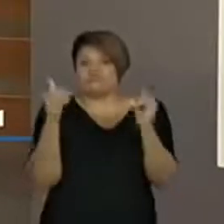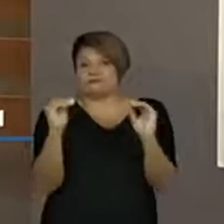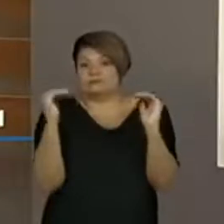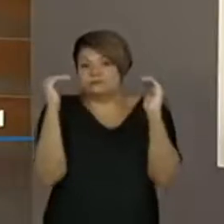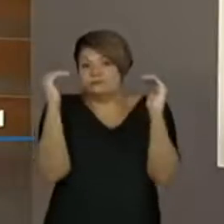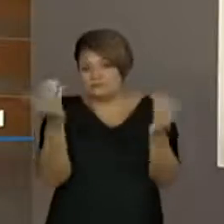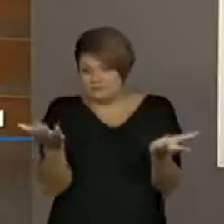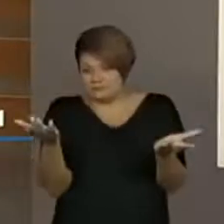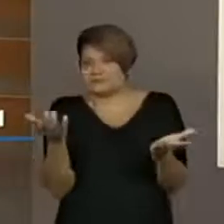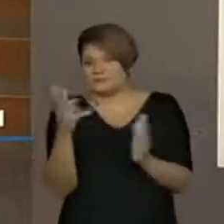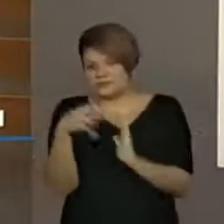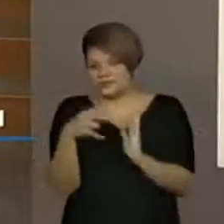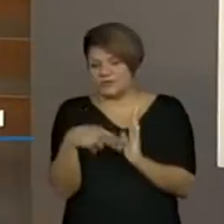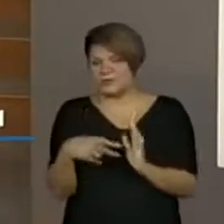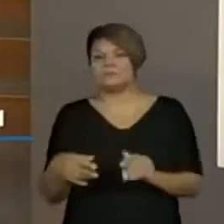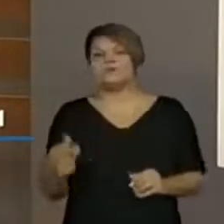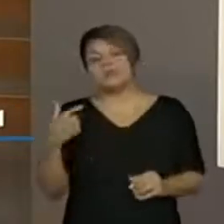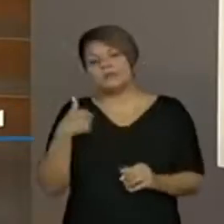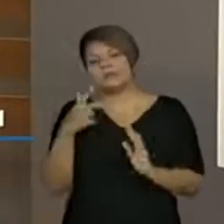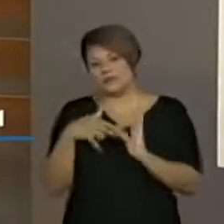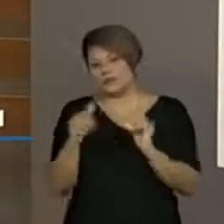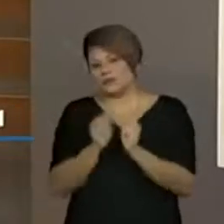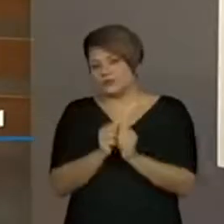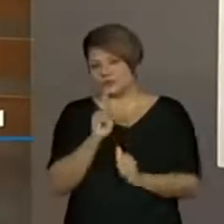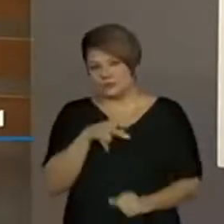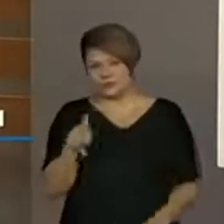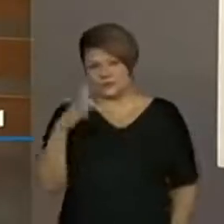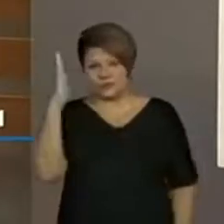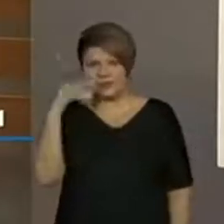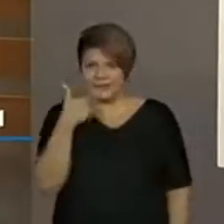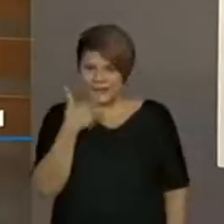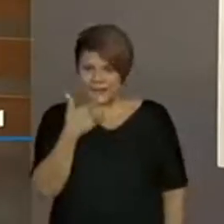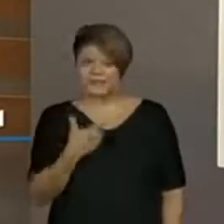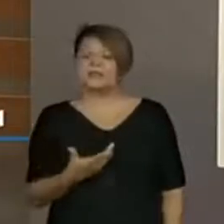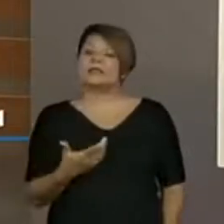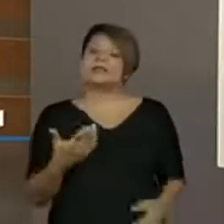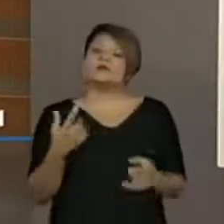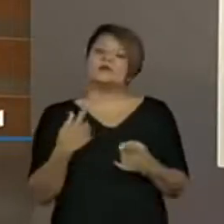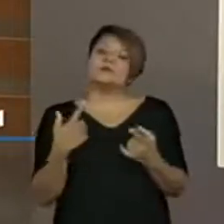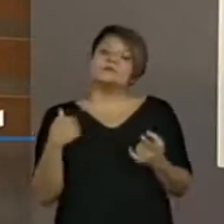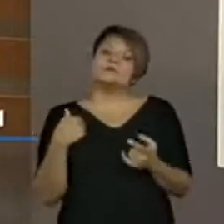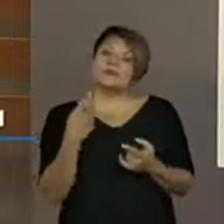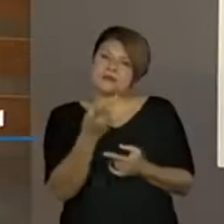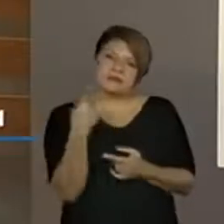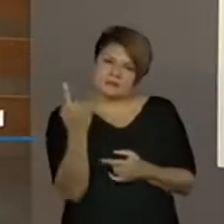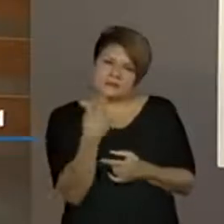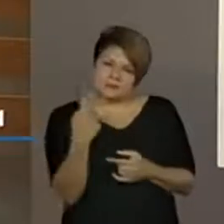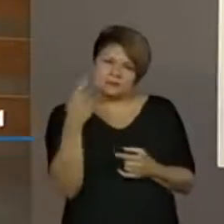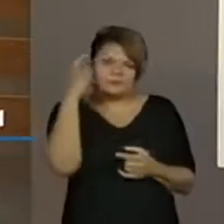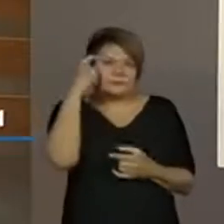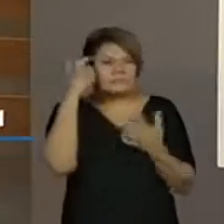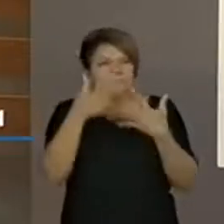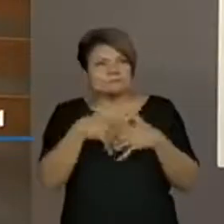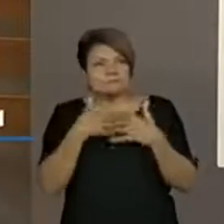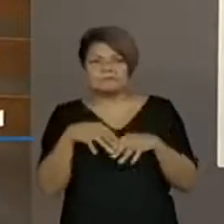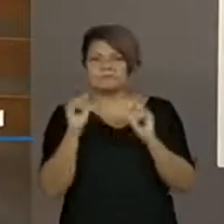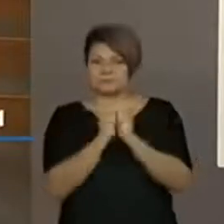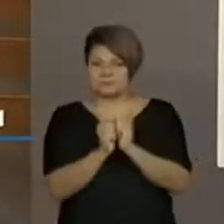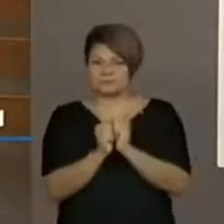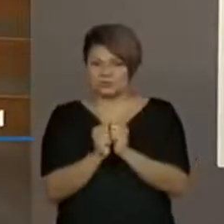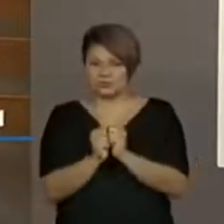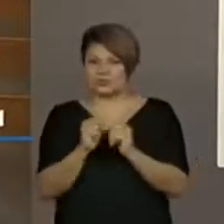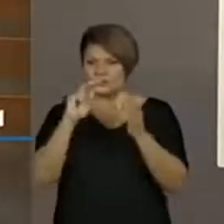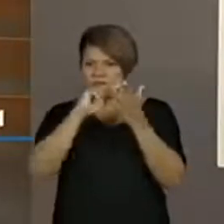leitura junto com a professora Kelly aqui que vai me ajudar para a gente pensar junto, fazer algumas perguntas que dão sentido para a